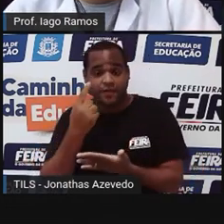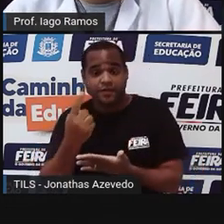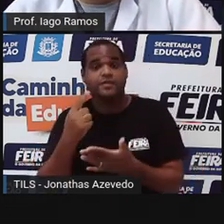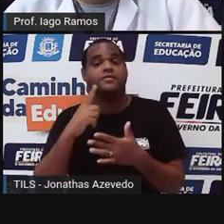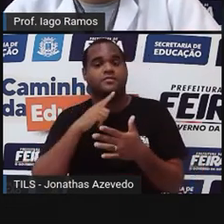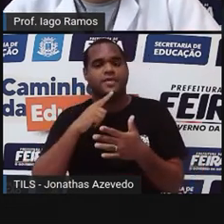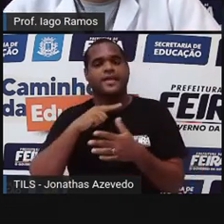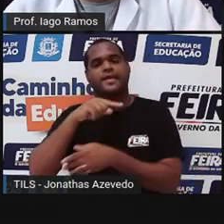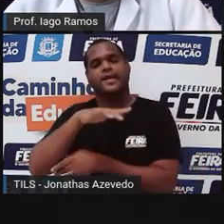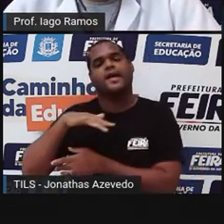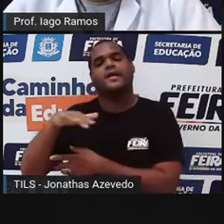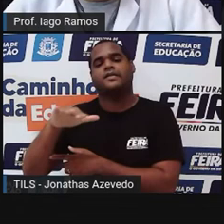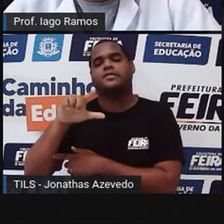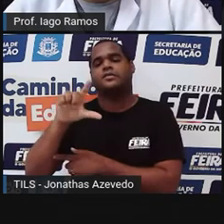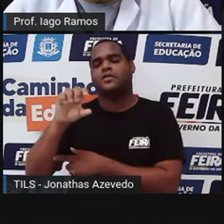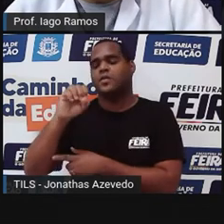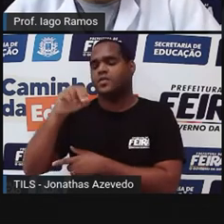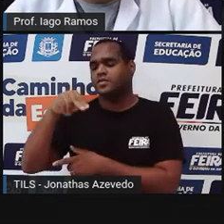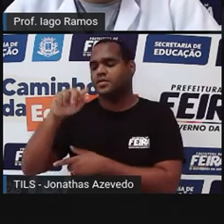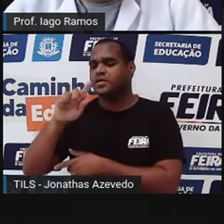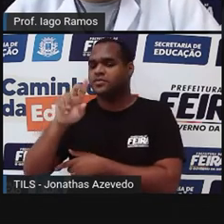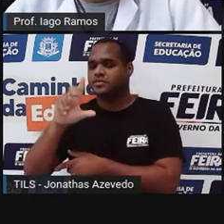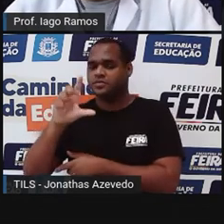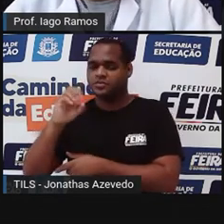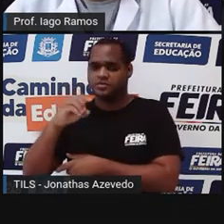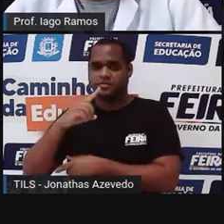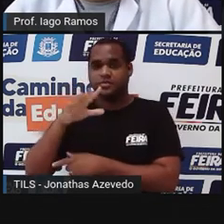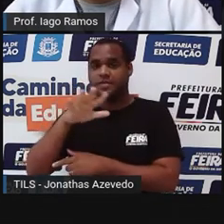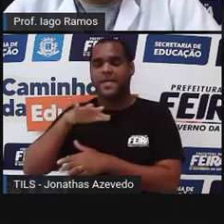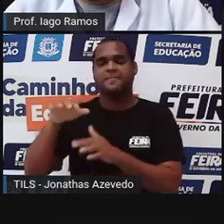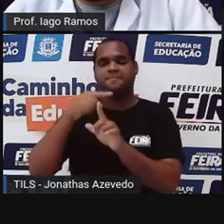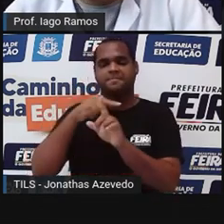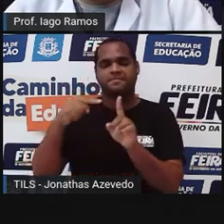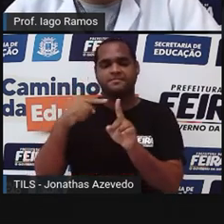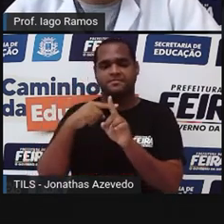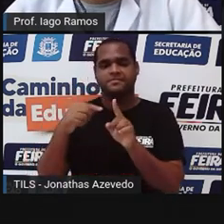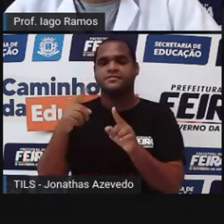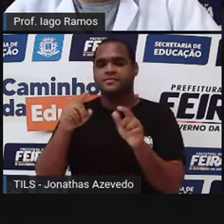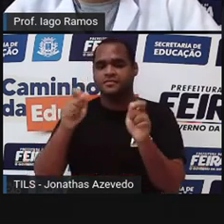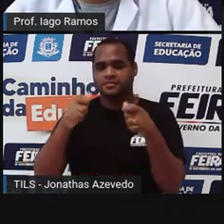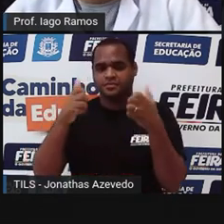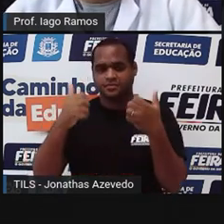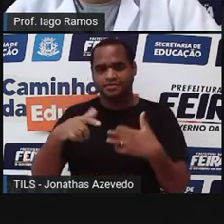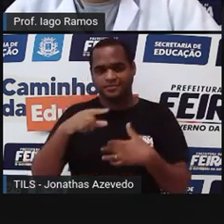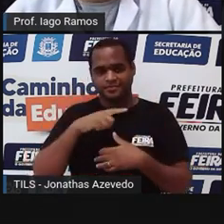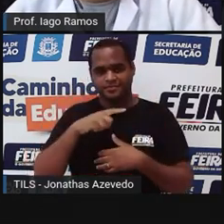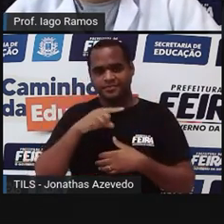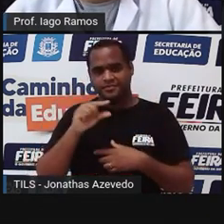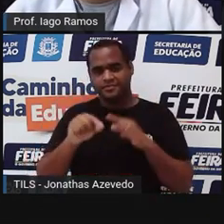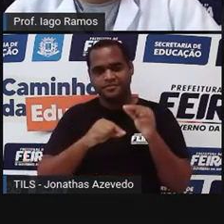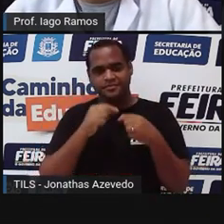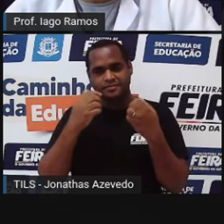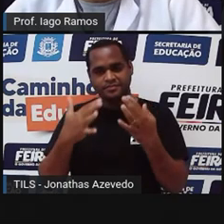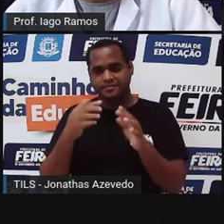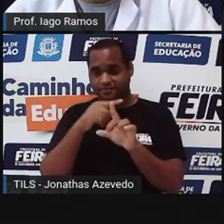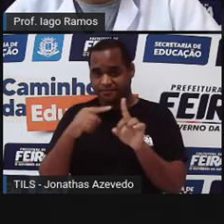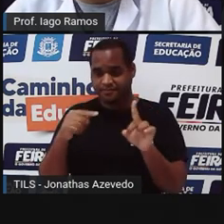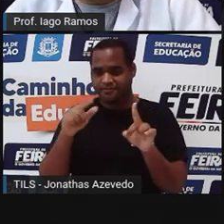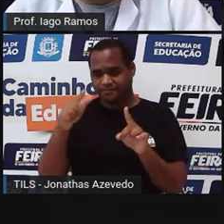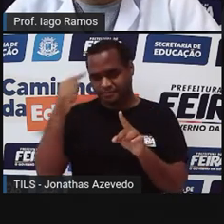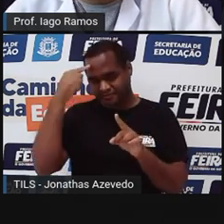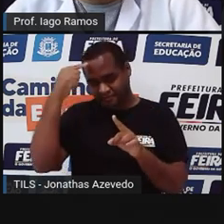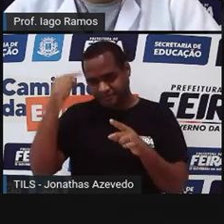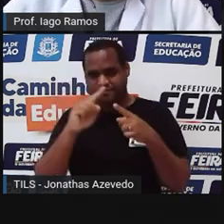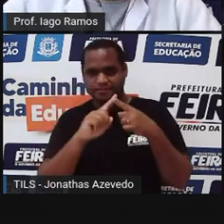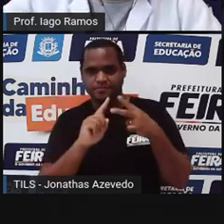área do losango é metade da multiplicação, tá? Do produto, multiplicação, entre as medidas